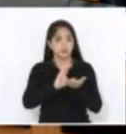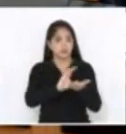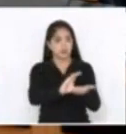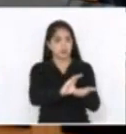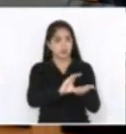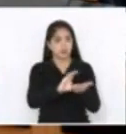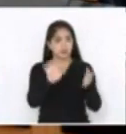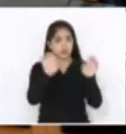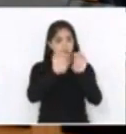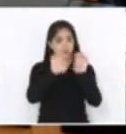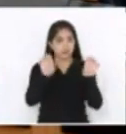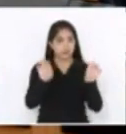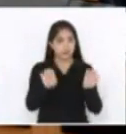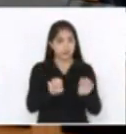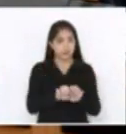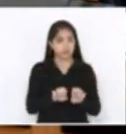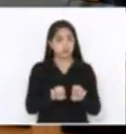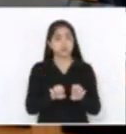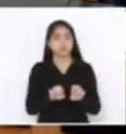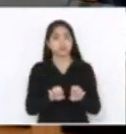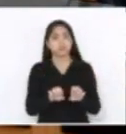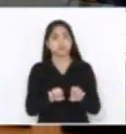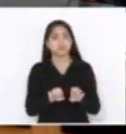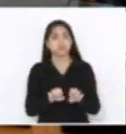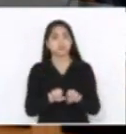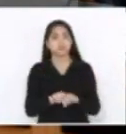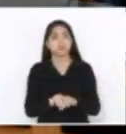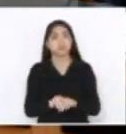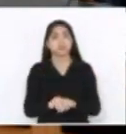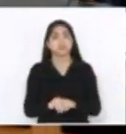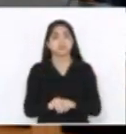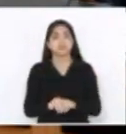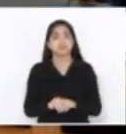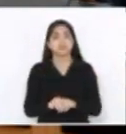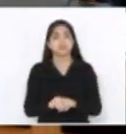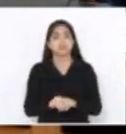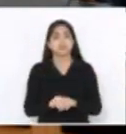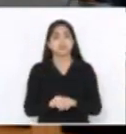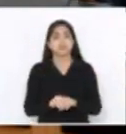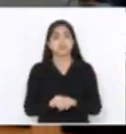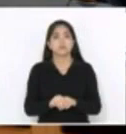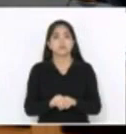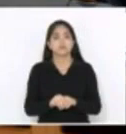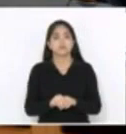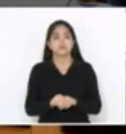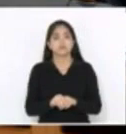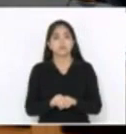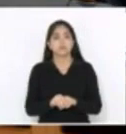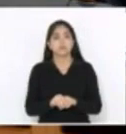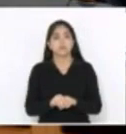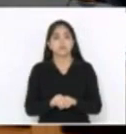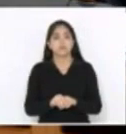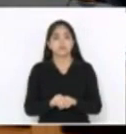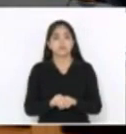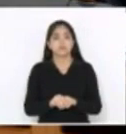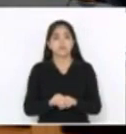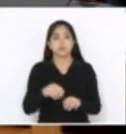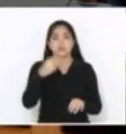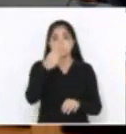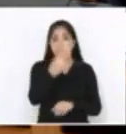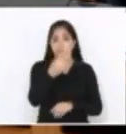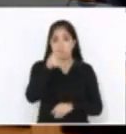infraestrutura, a aplicação de, no mínimo, 25